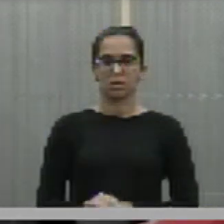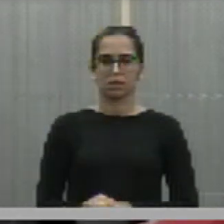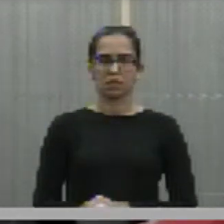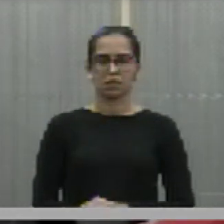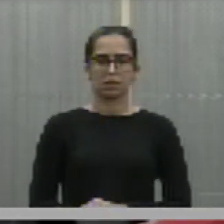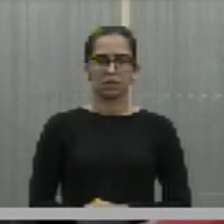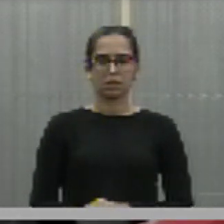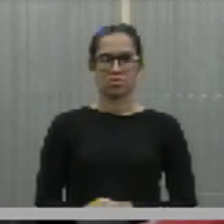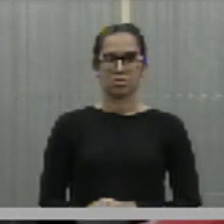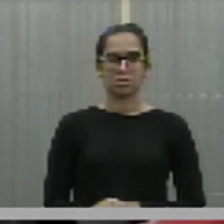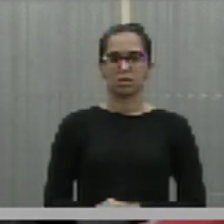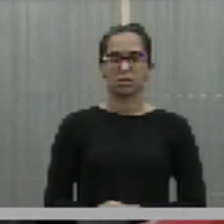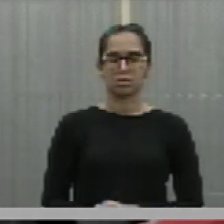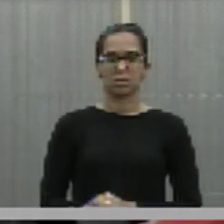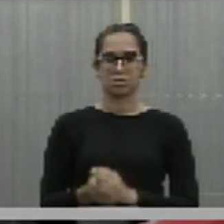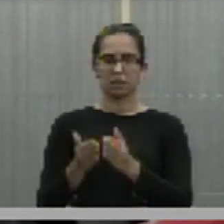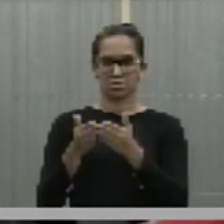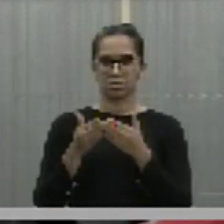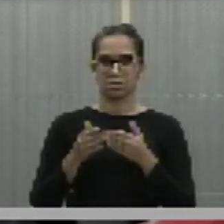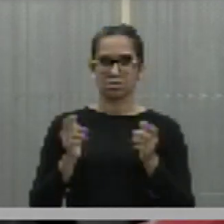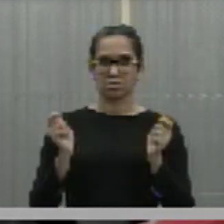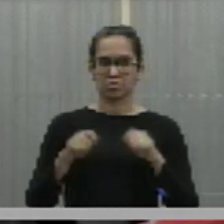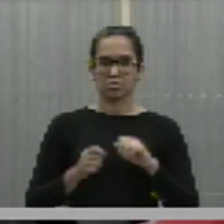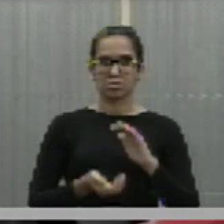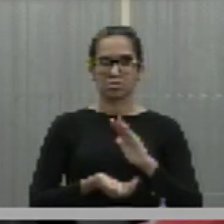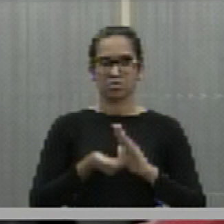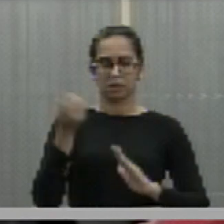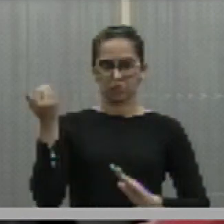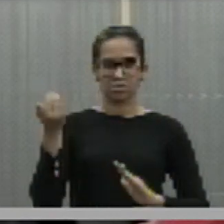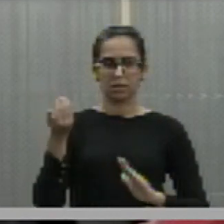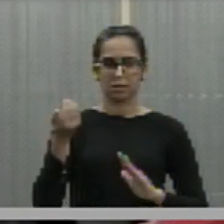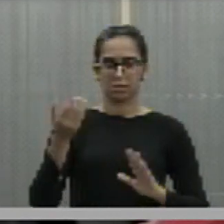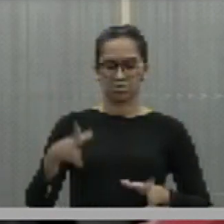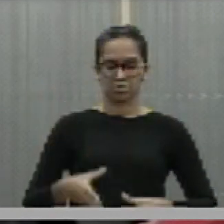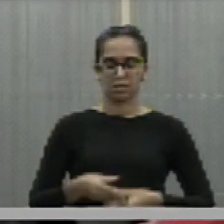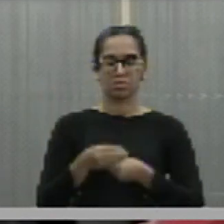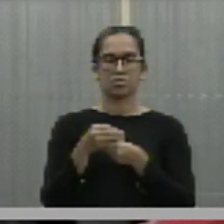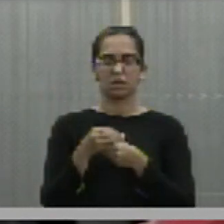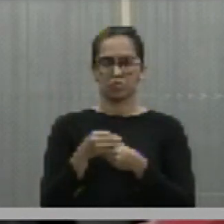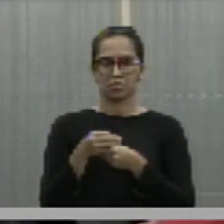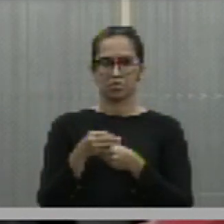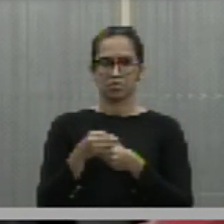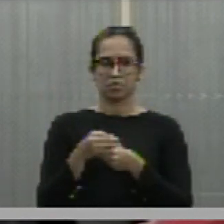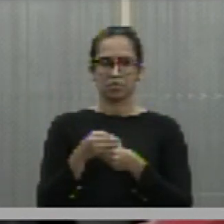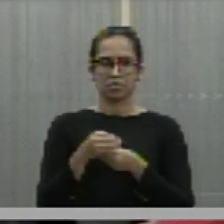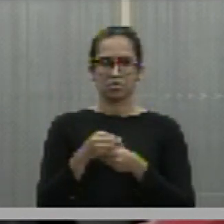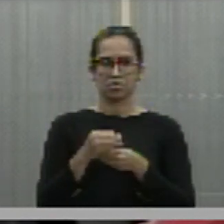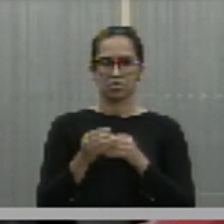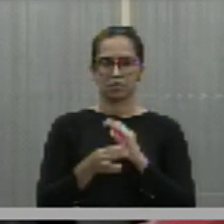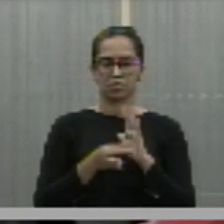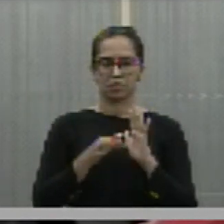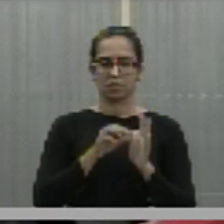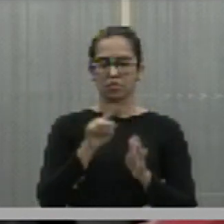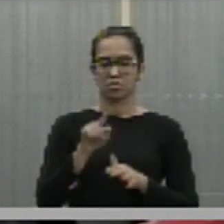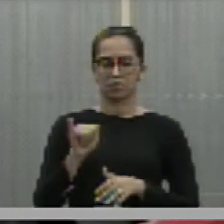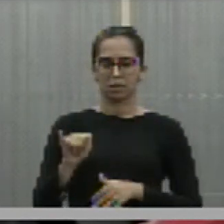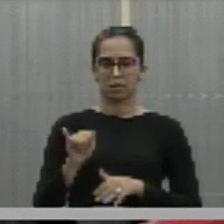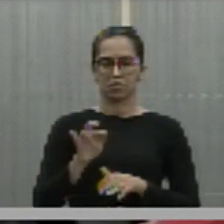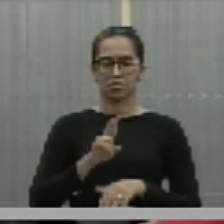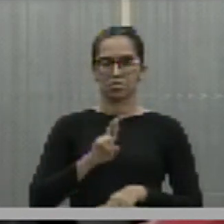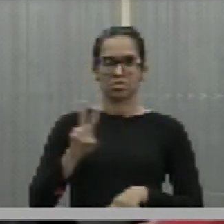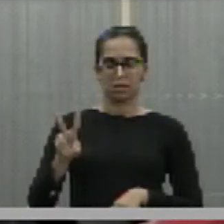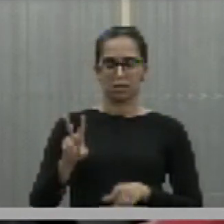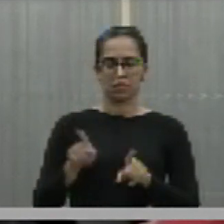A solicitação é que nós retiremos as emendas, voto em destaque, do deputado Ziza, deputado Rubens